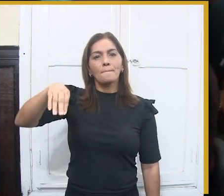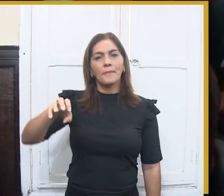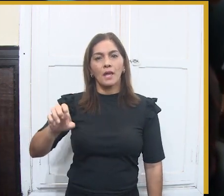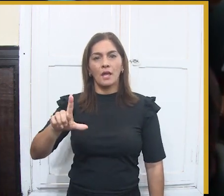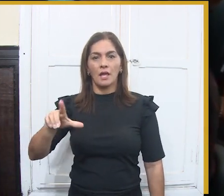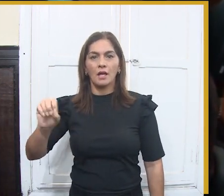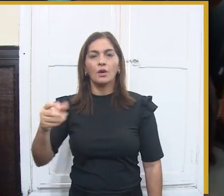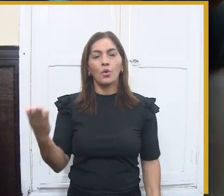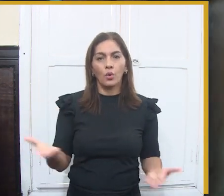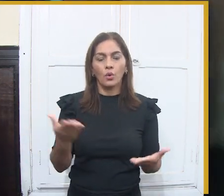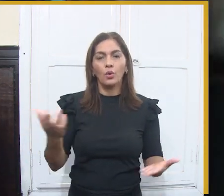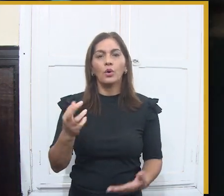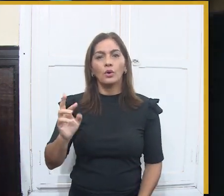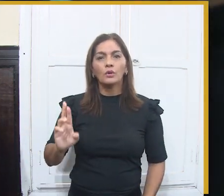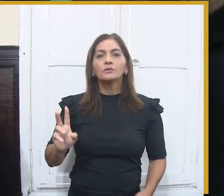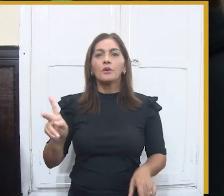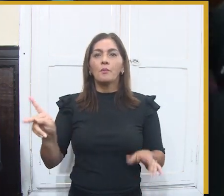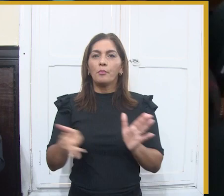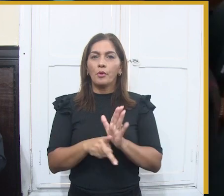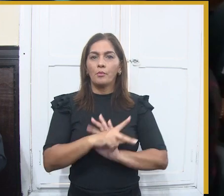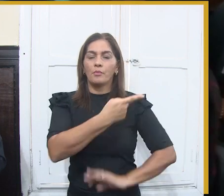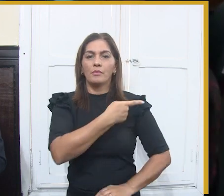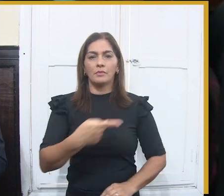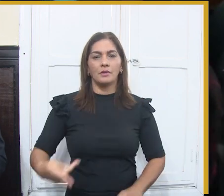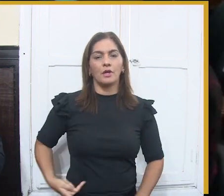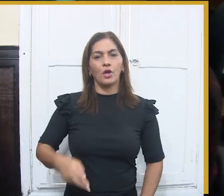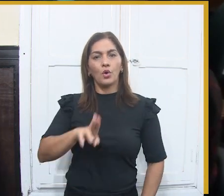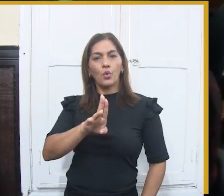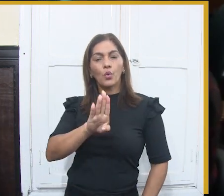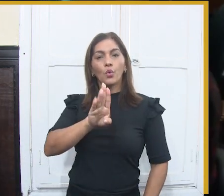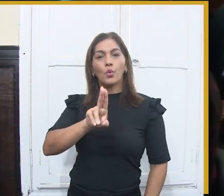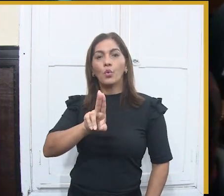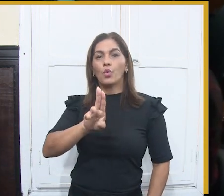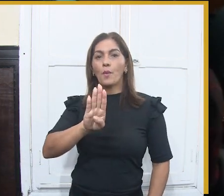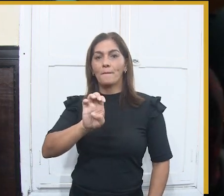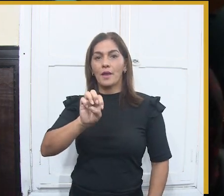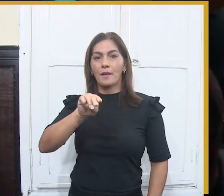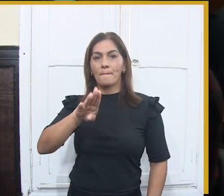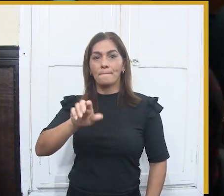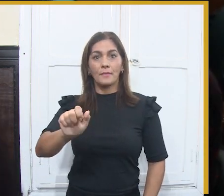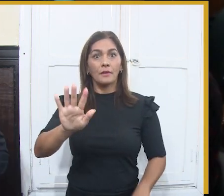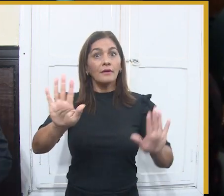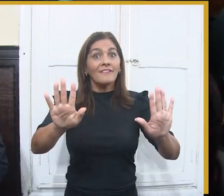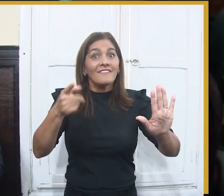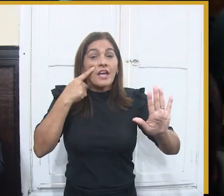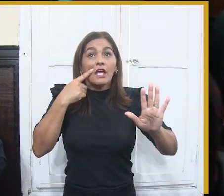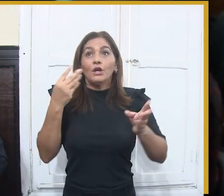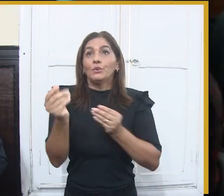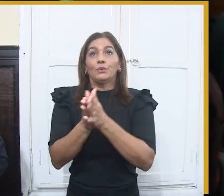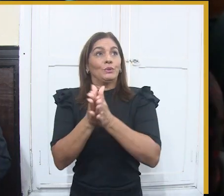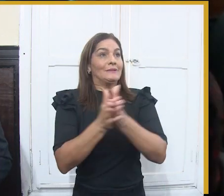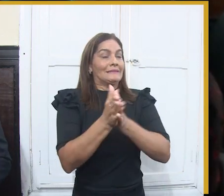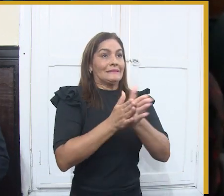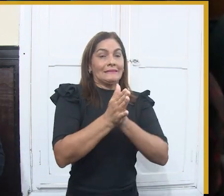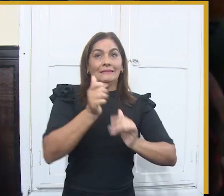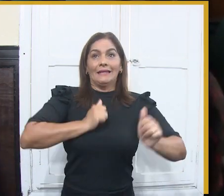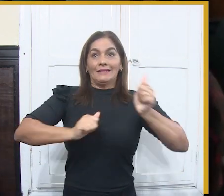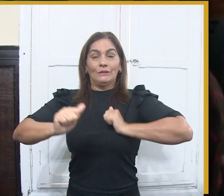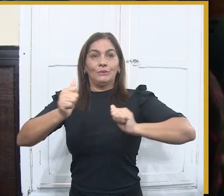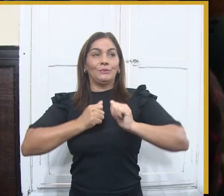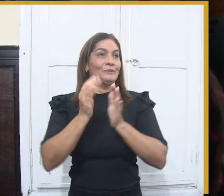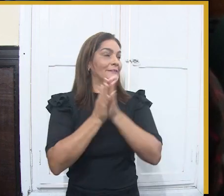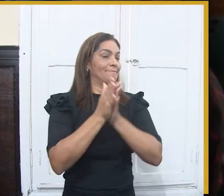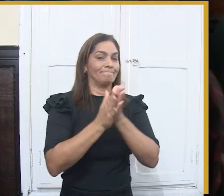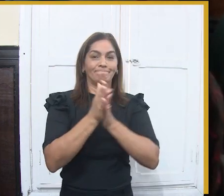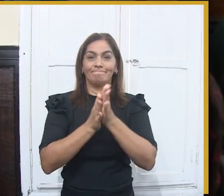Lugério, pelo vereador Dinho, pelo vereador Aldo Cabral, pelo vereador Baldo Nino, enfim, por todos os que estão aqui, Márcio Melo também